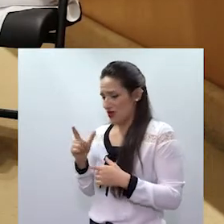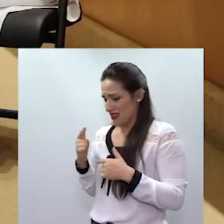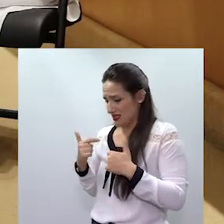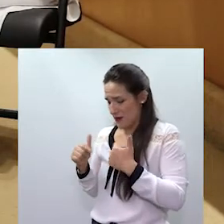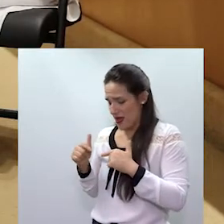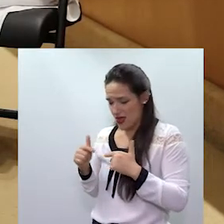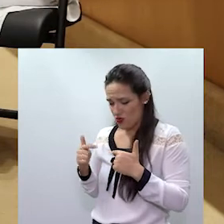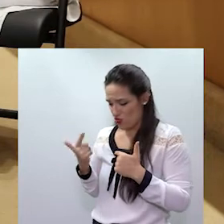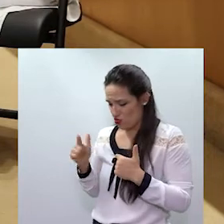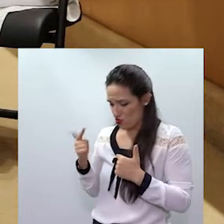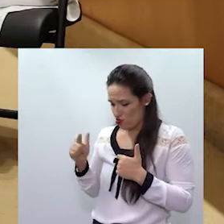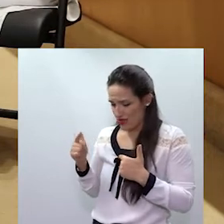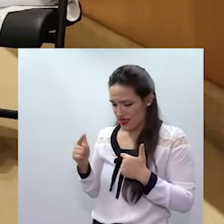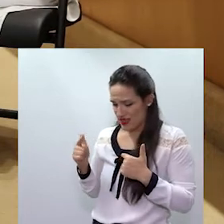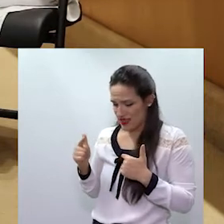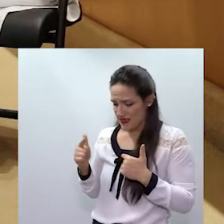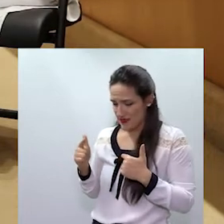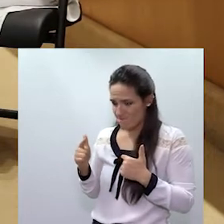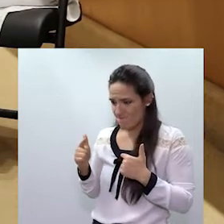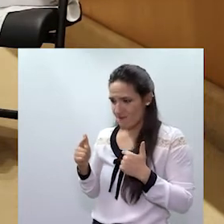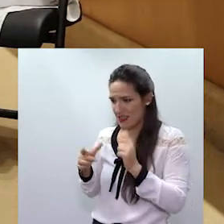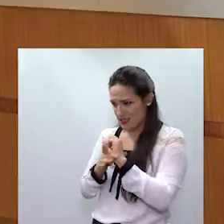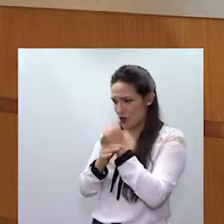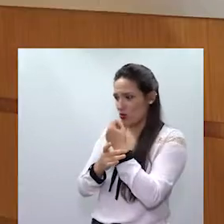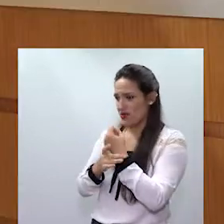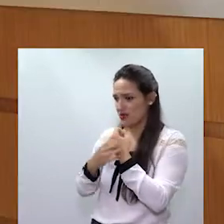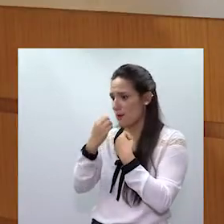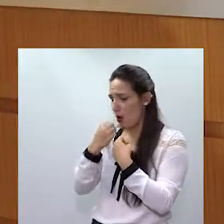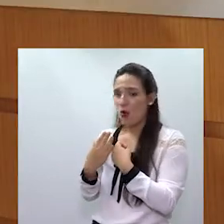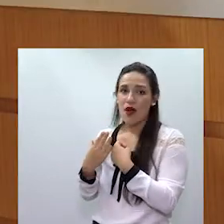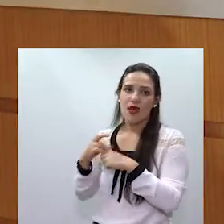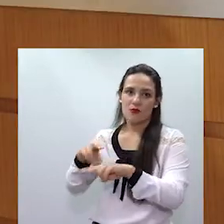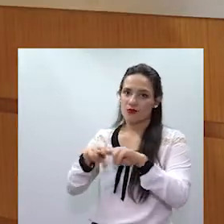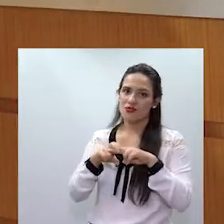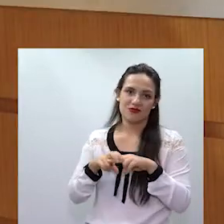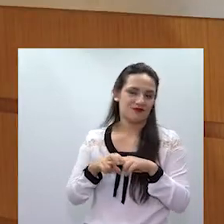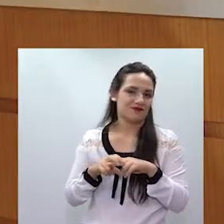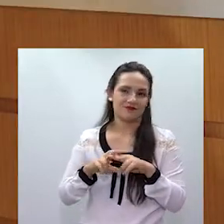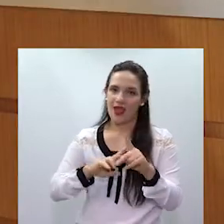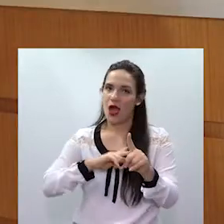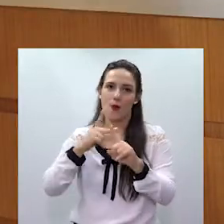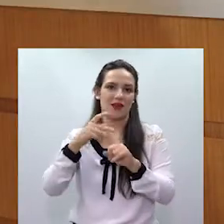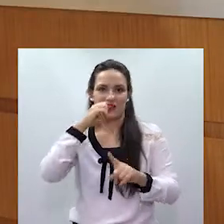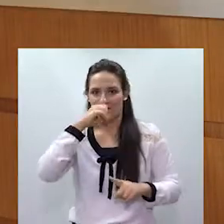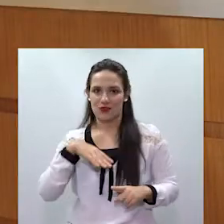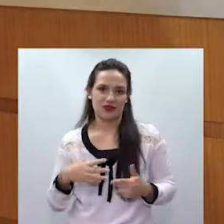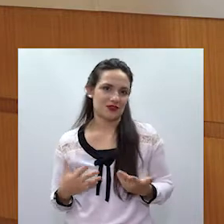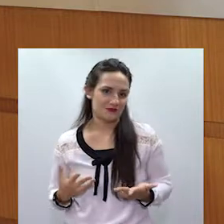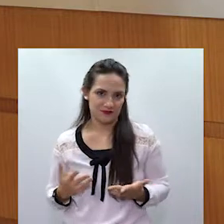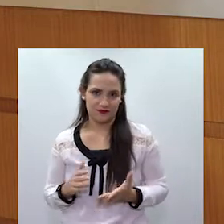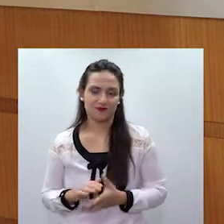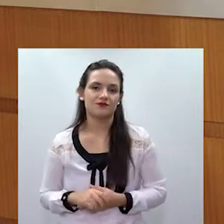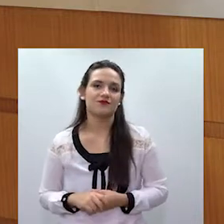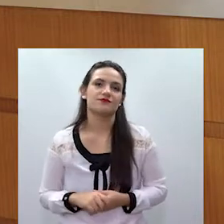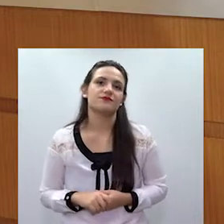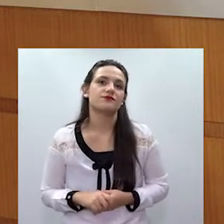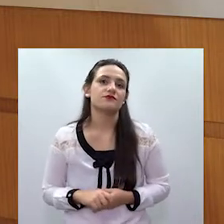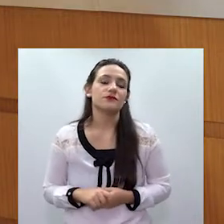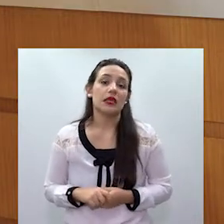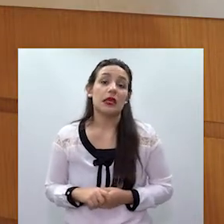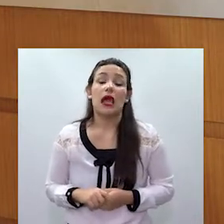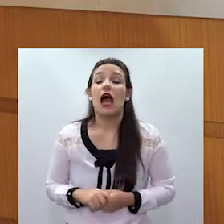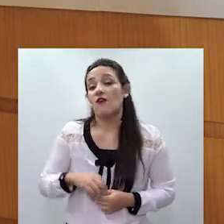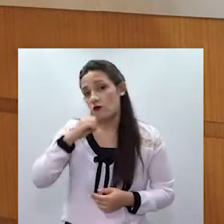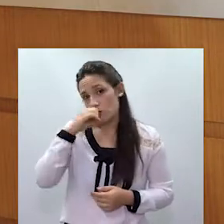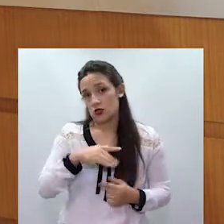pandemia exacerbou, exagerou, aumentou a questão da violência doméstica. Então, uma questão que já era de pandêmica, que é a